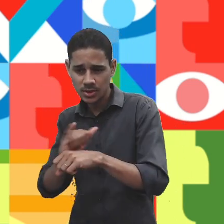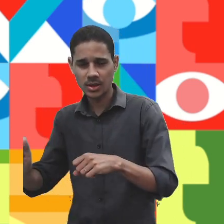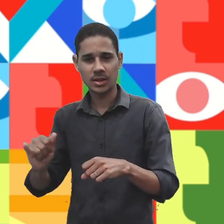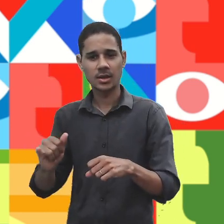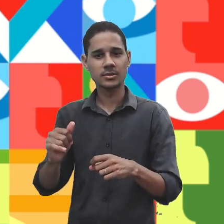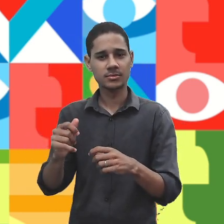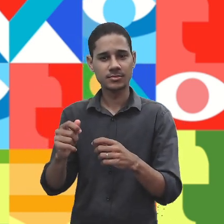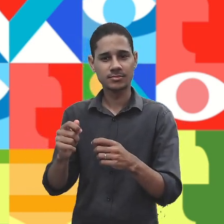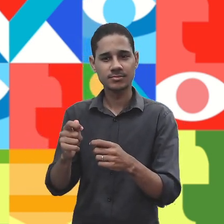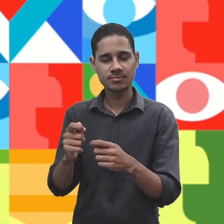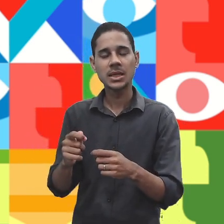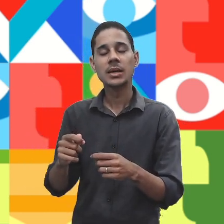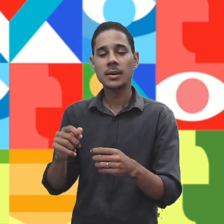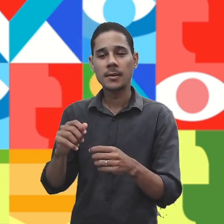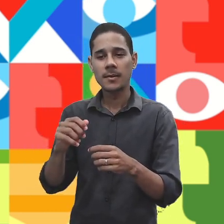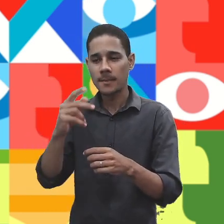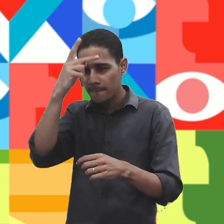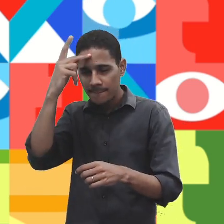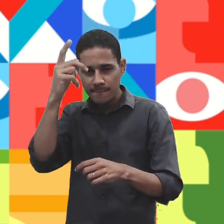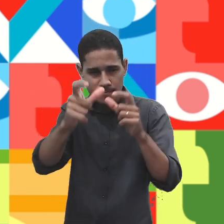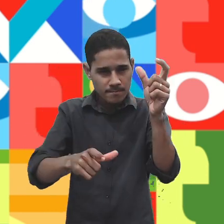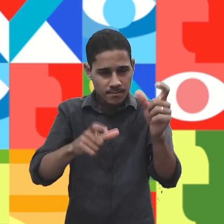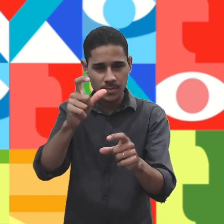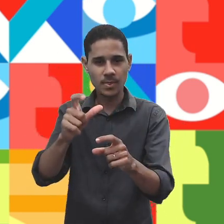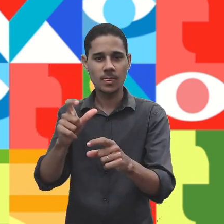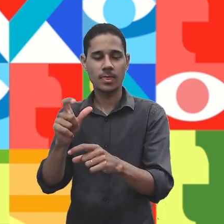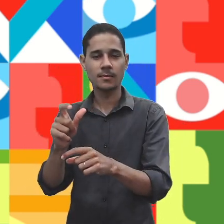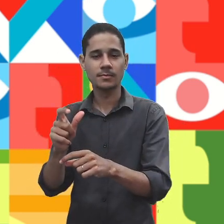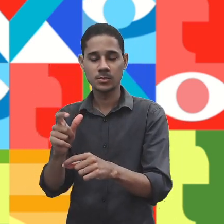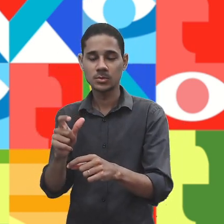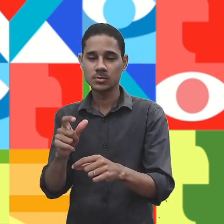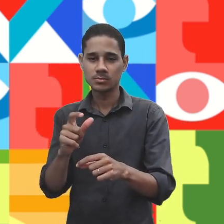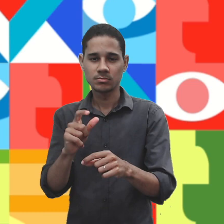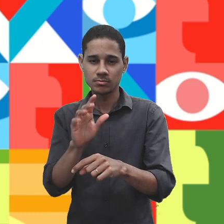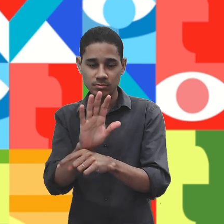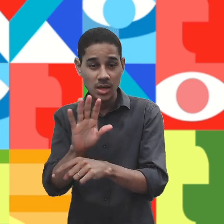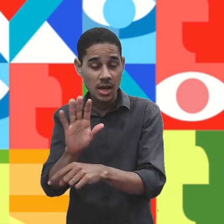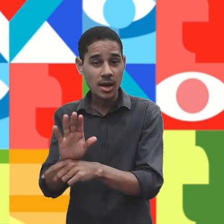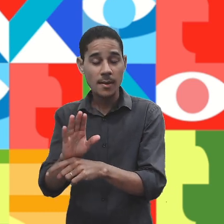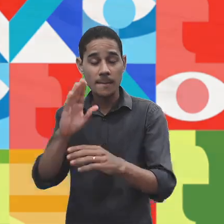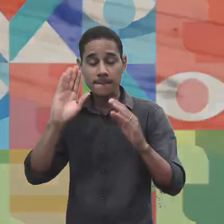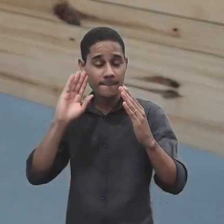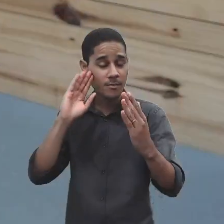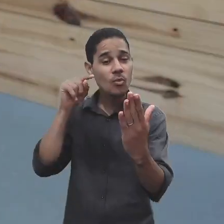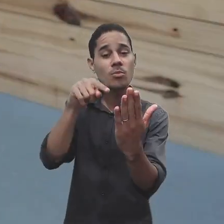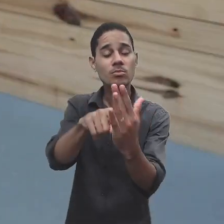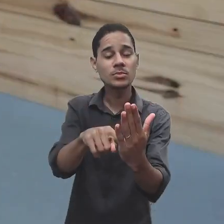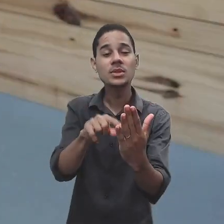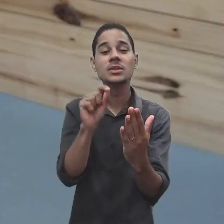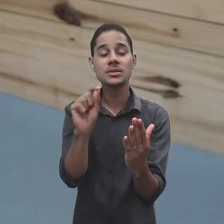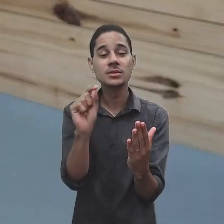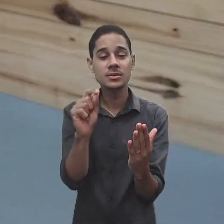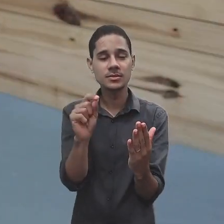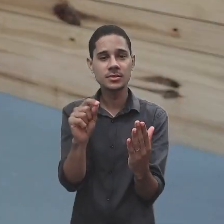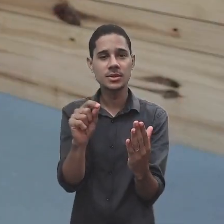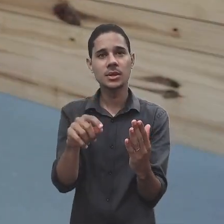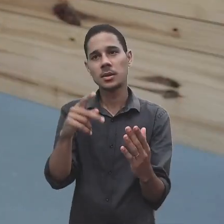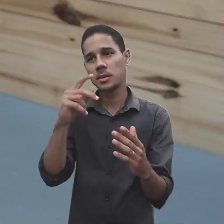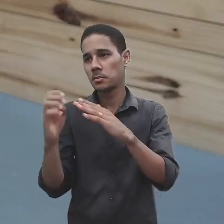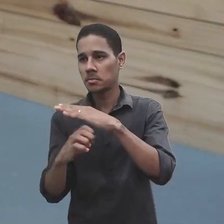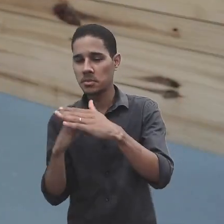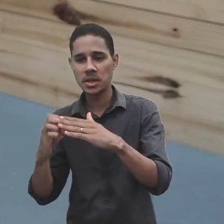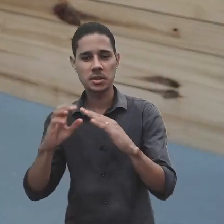instituições para alcançar um objetivo, o objetivo proposto que essa empresa ou essa escola